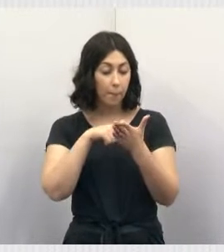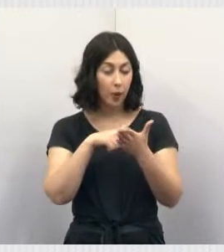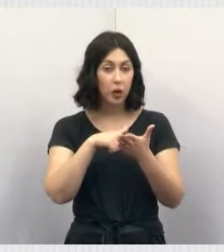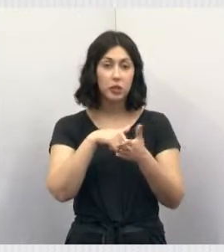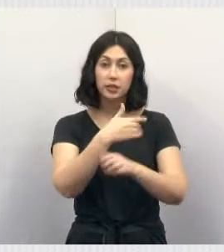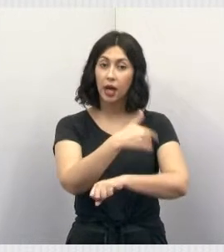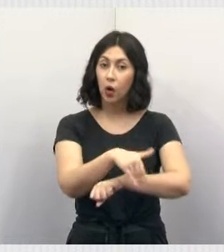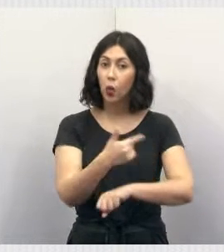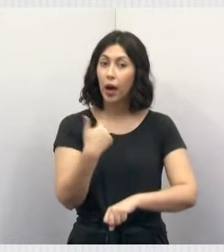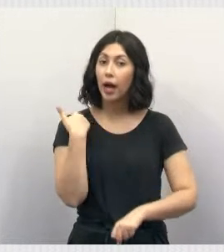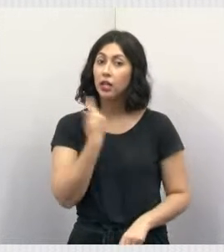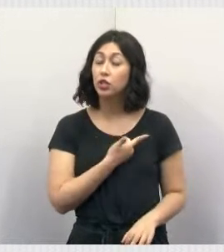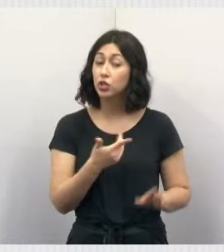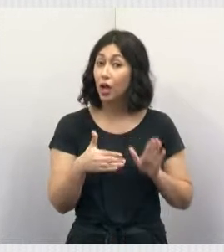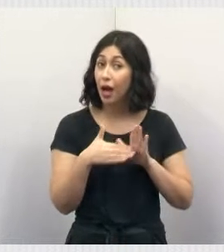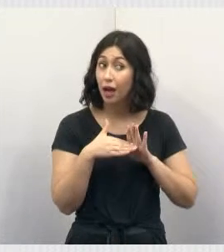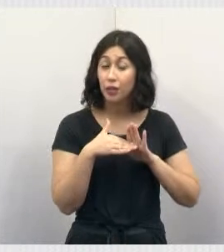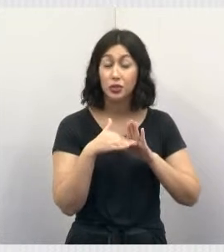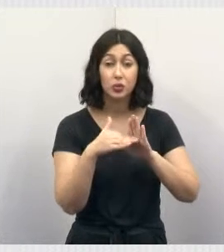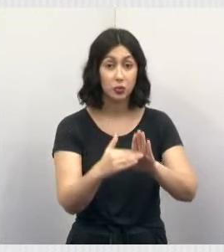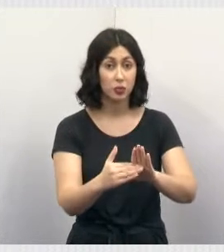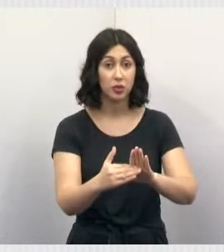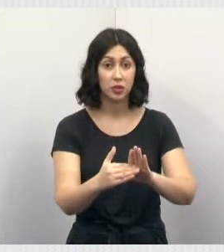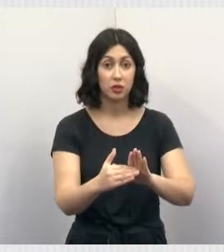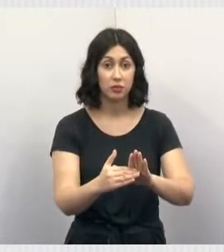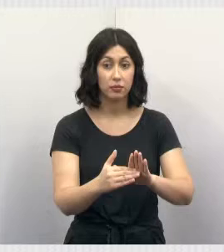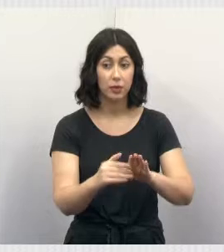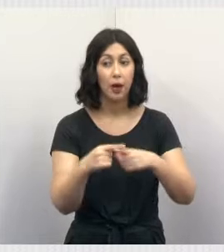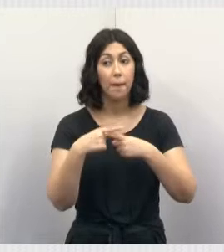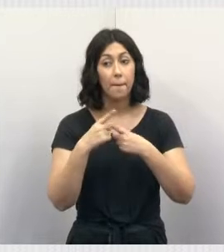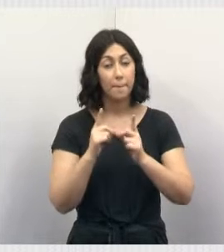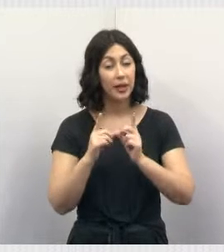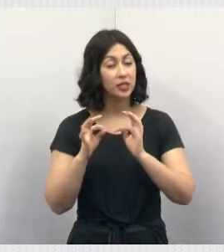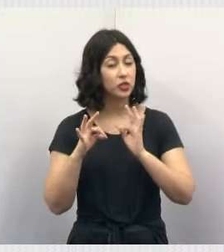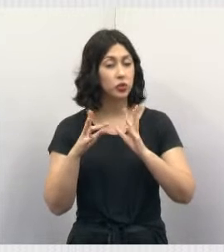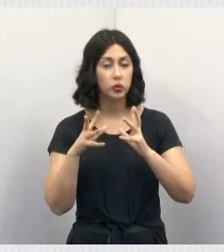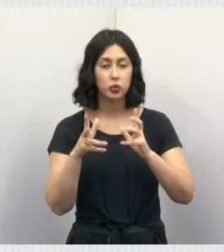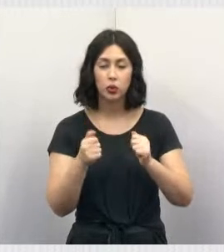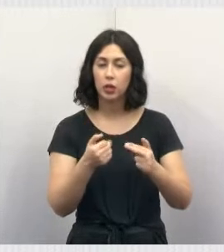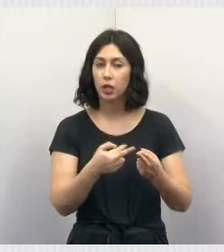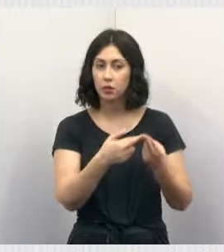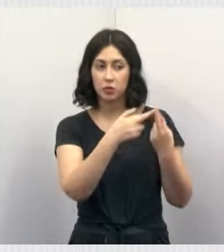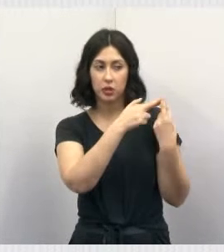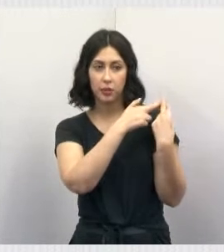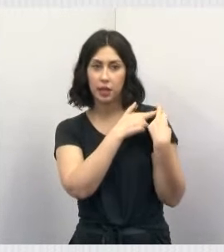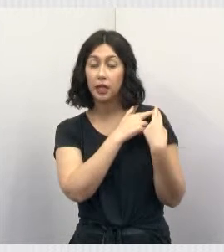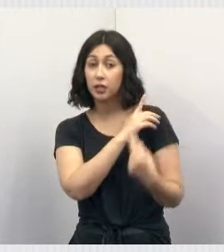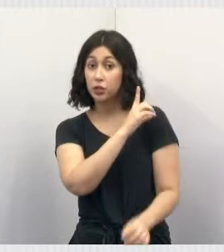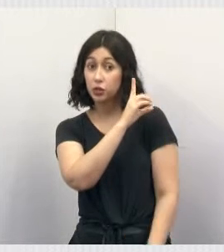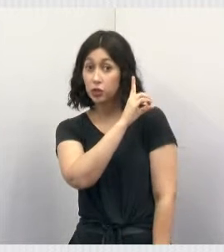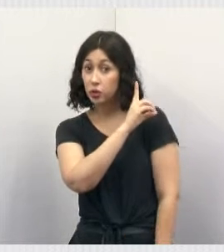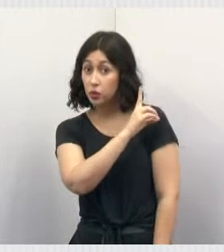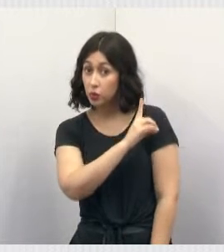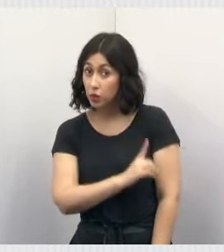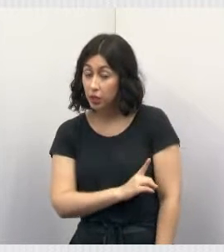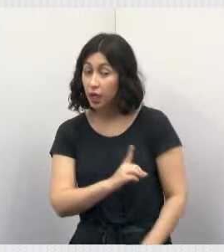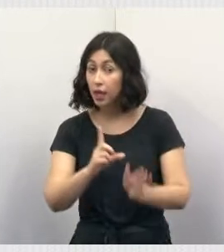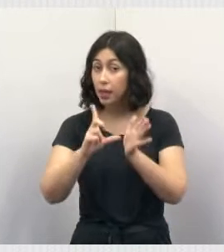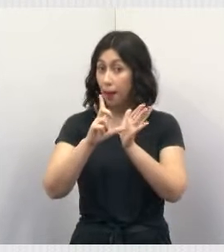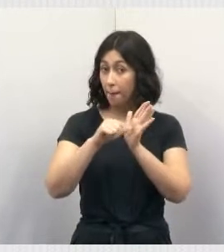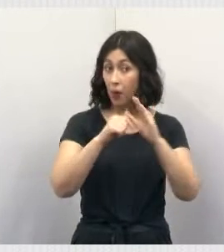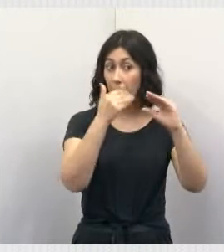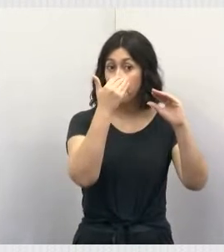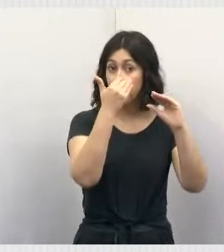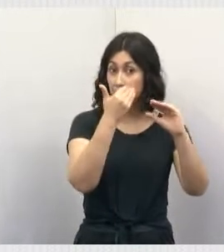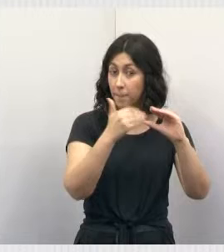agiliza a averiguação dessa denúncia, mas elas são passadas para a diretoria. A diretoria encaminha para a GCM